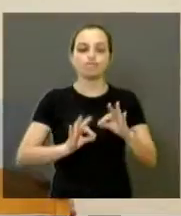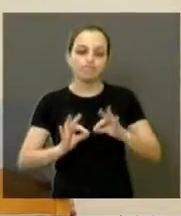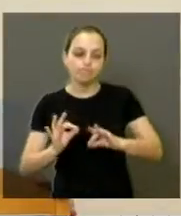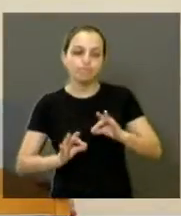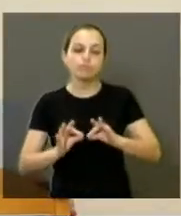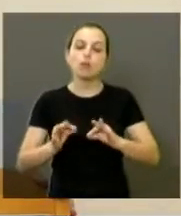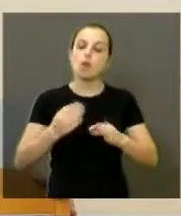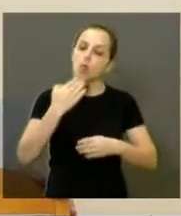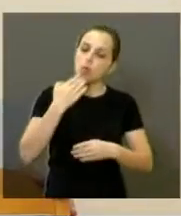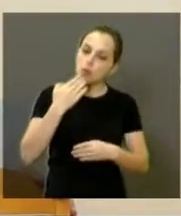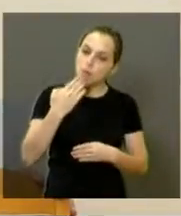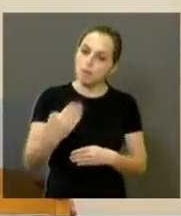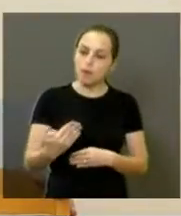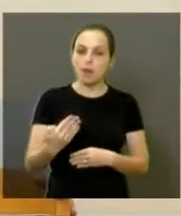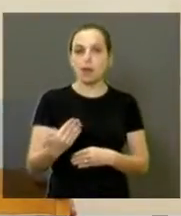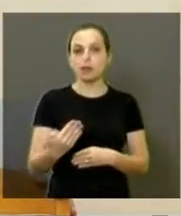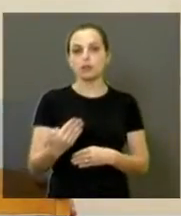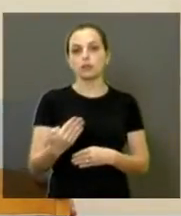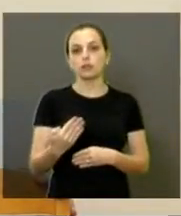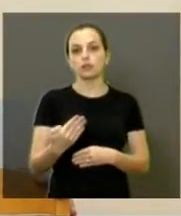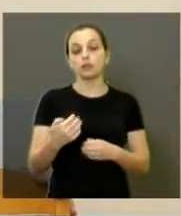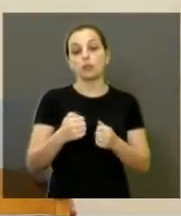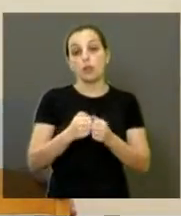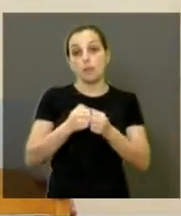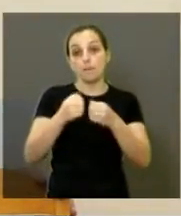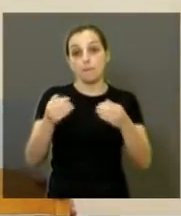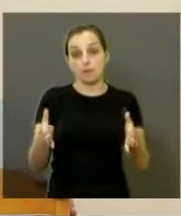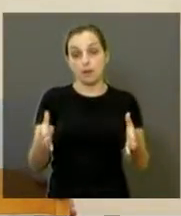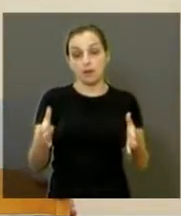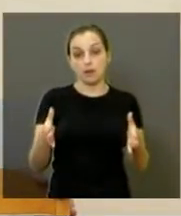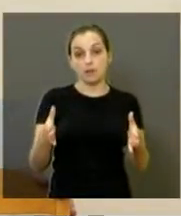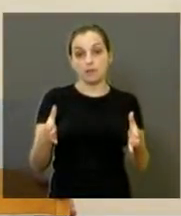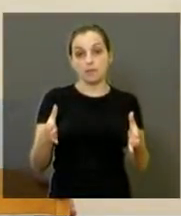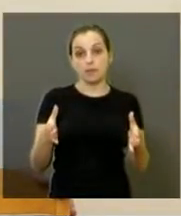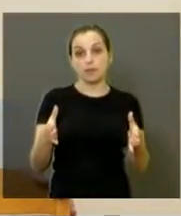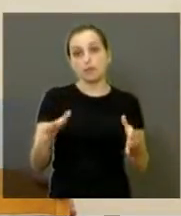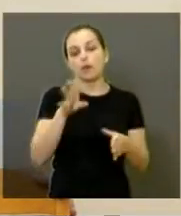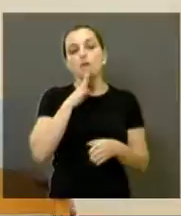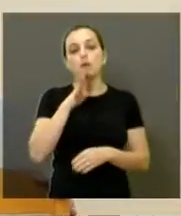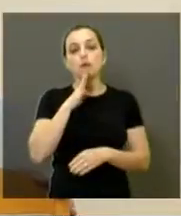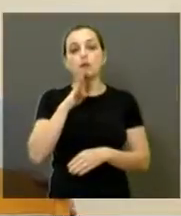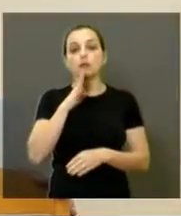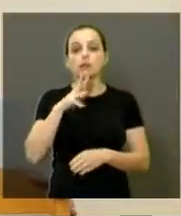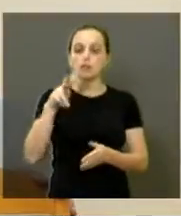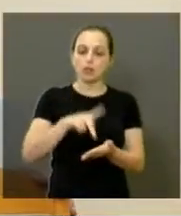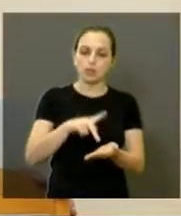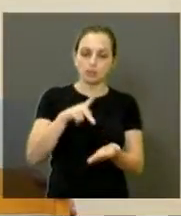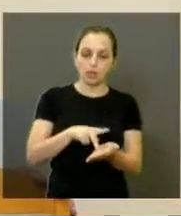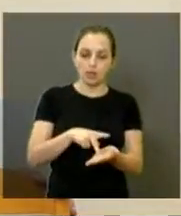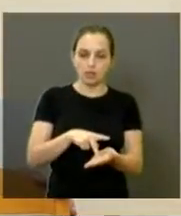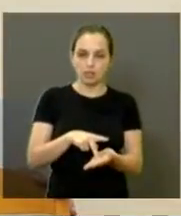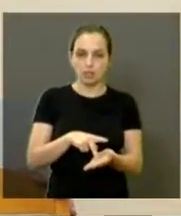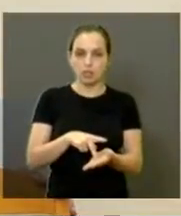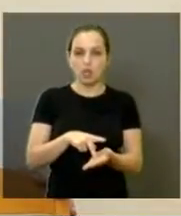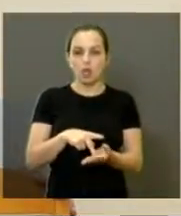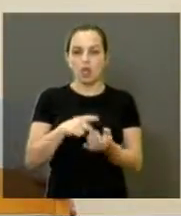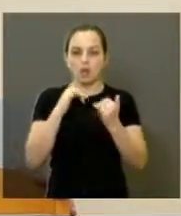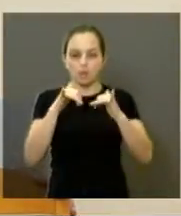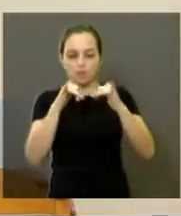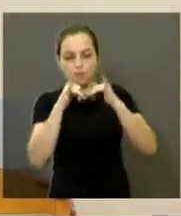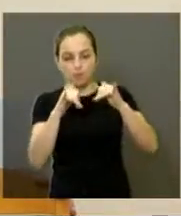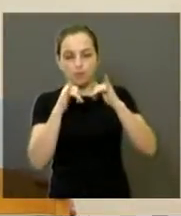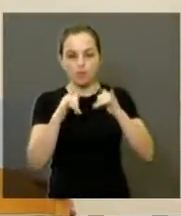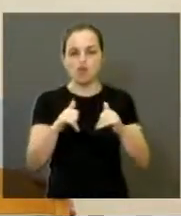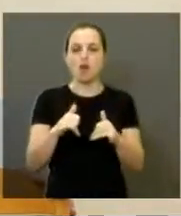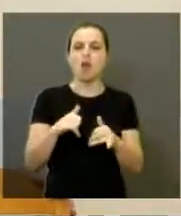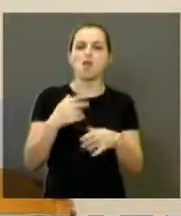reivindicações que se faz, e abrir também a cabeça para conhecer a realidade, não sair dando tiro por